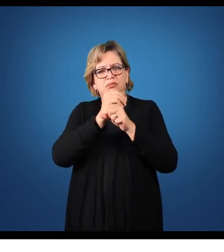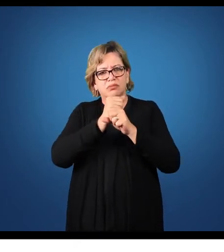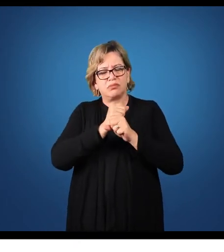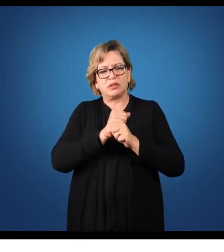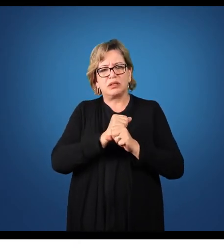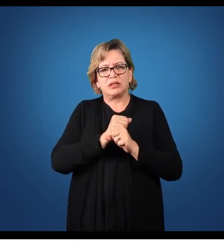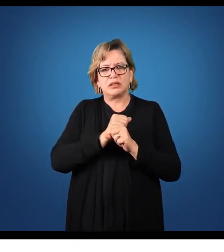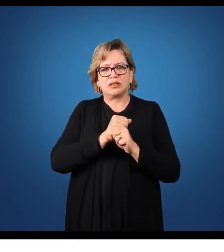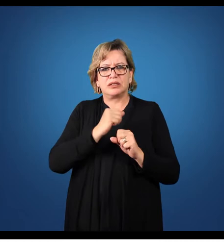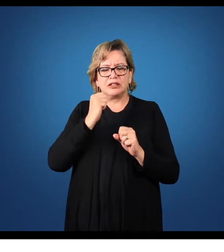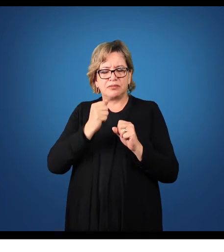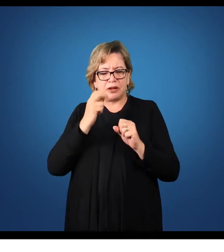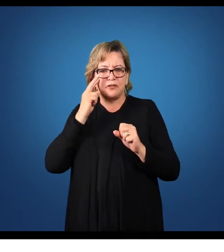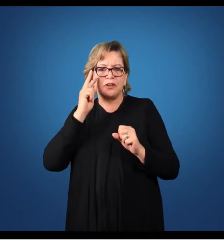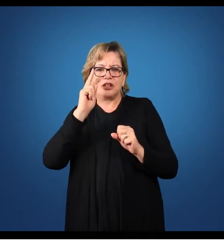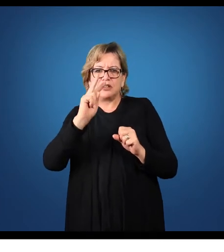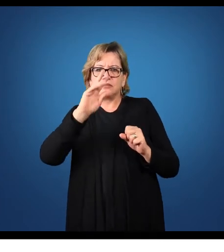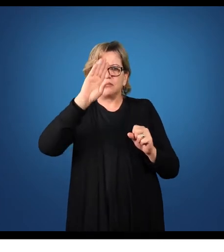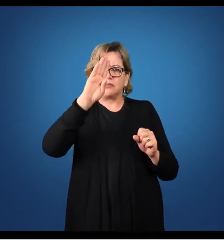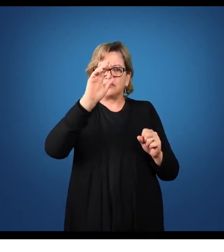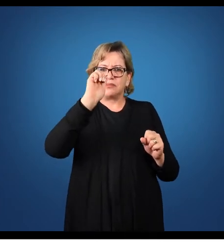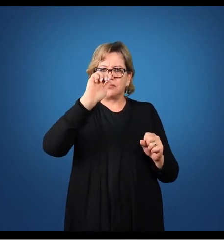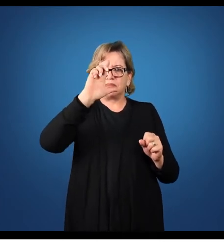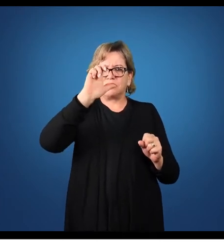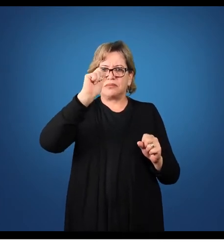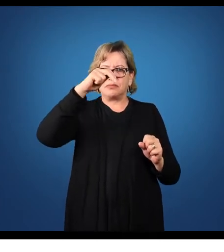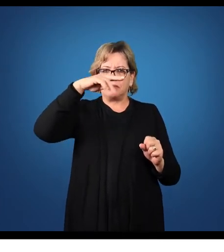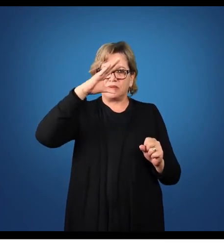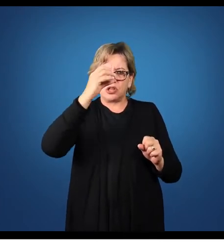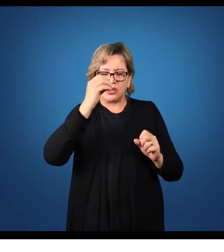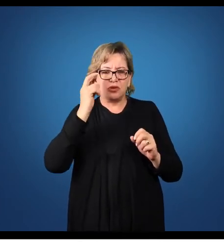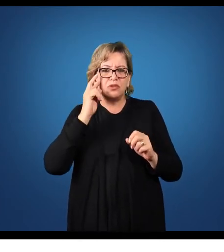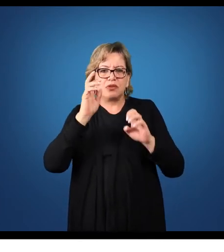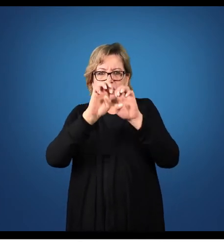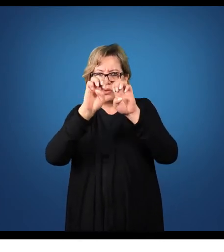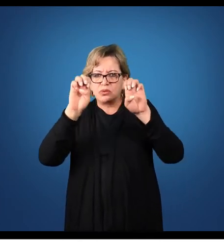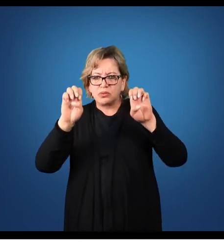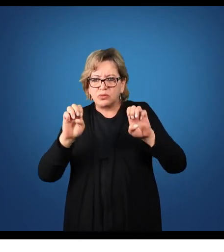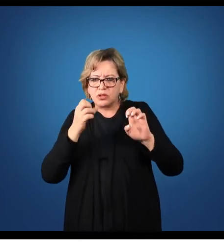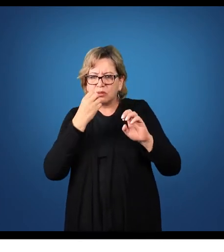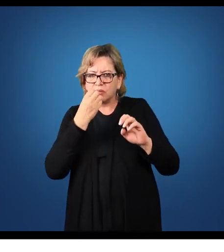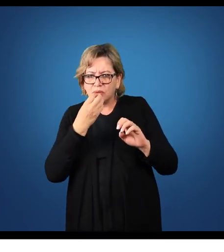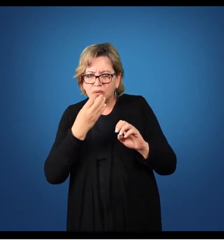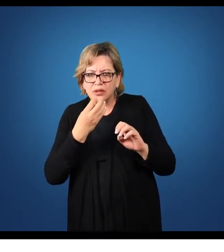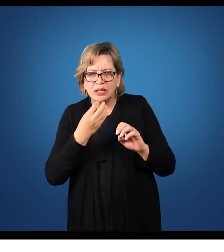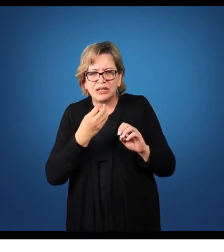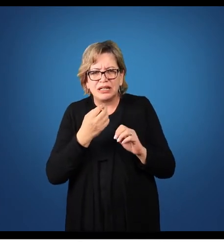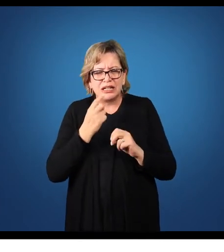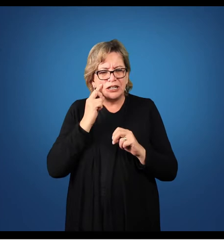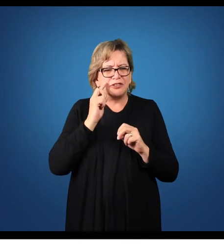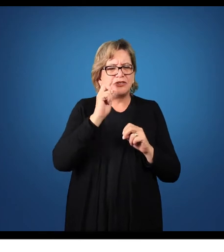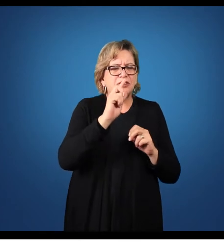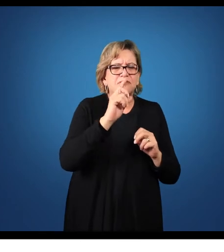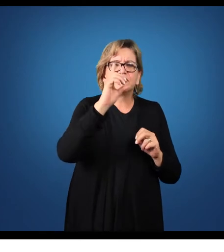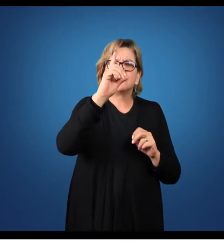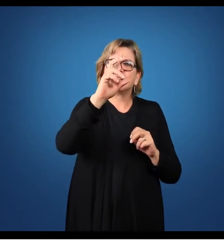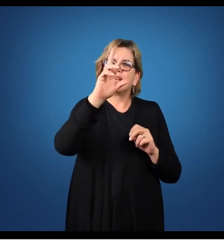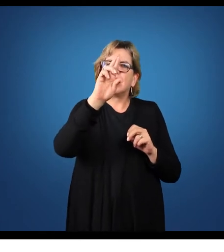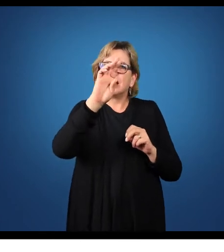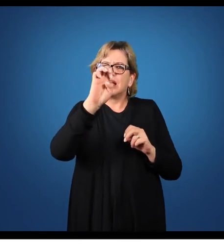Eles pegam um balanço patrimonial e olham para ver se ele está bem estruturado? Eles vão na DRE